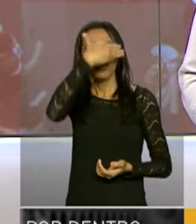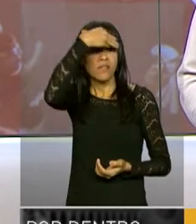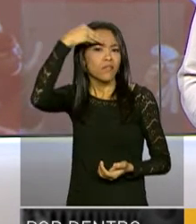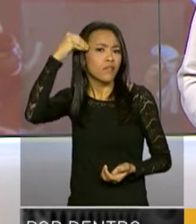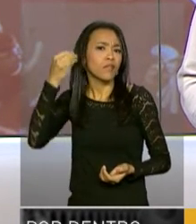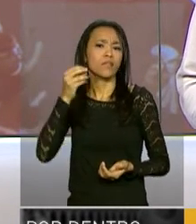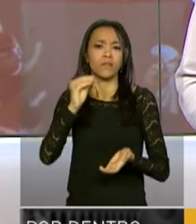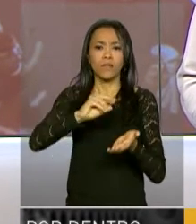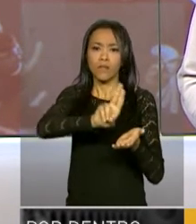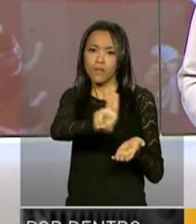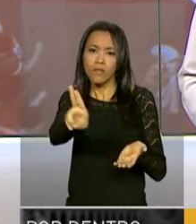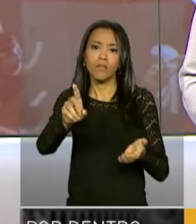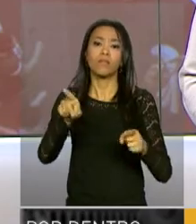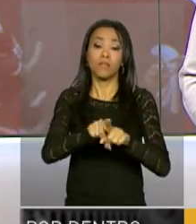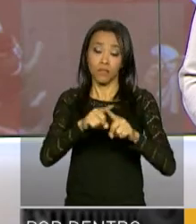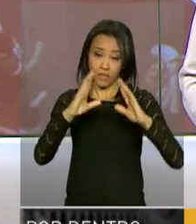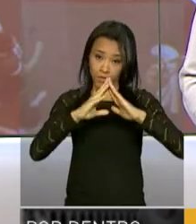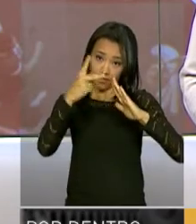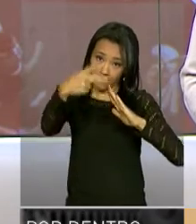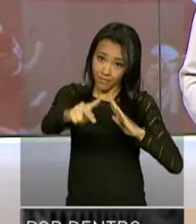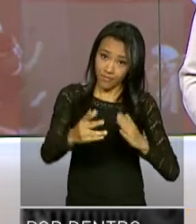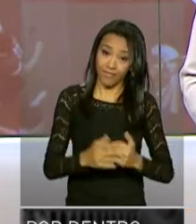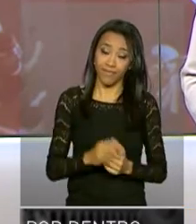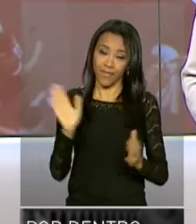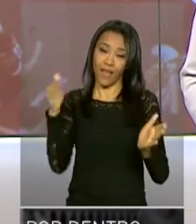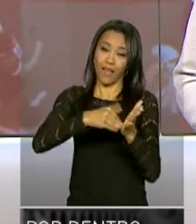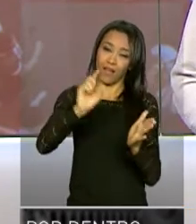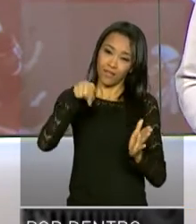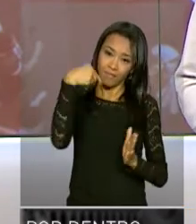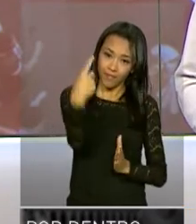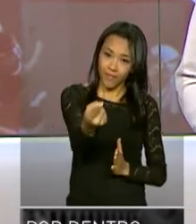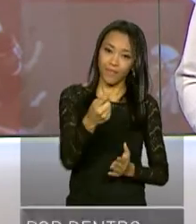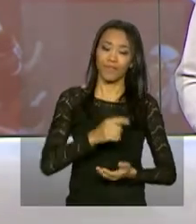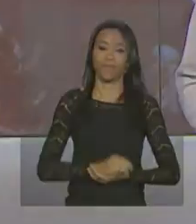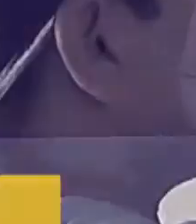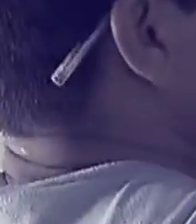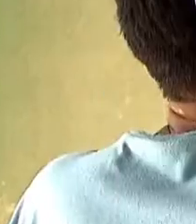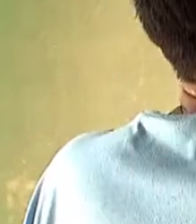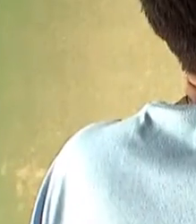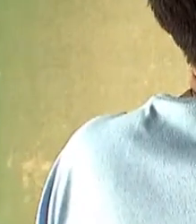esqueça de dizer o seu nome e o da sua cidade. Até o próximo programa.